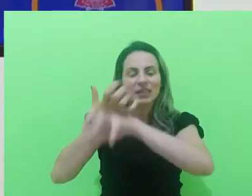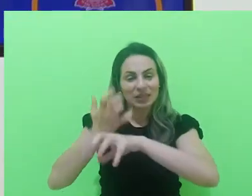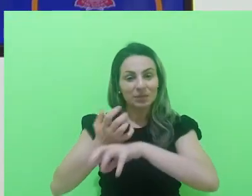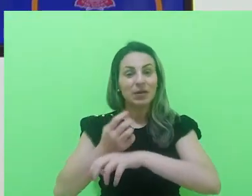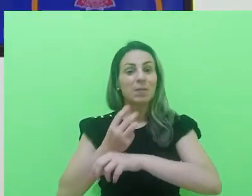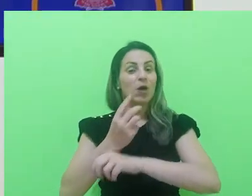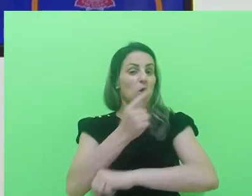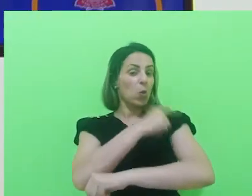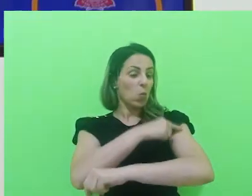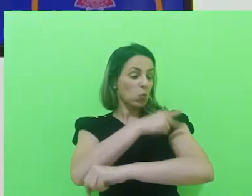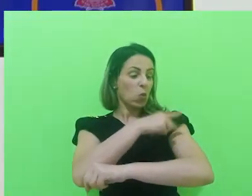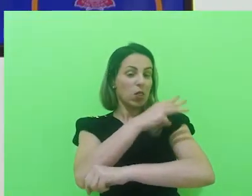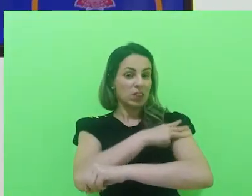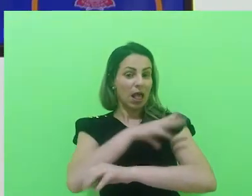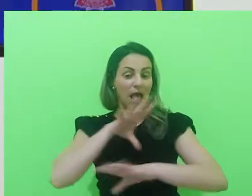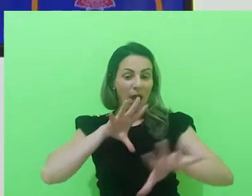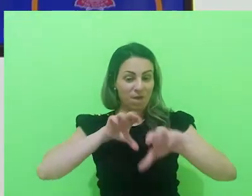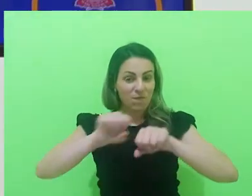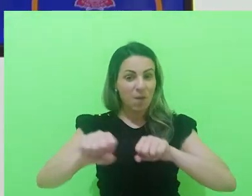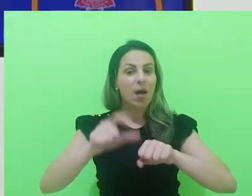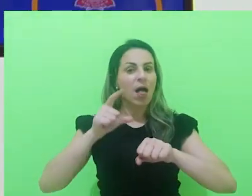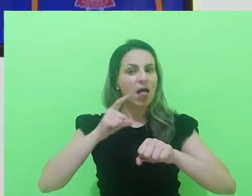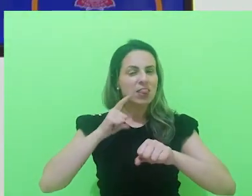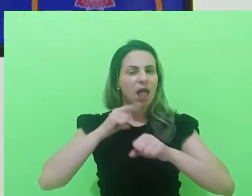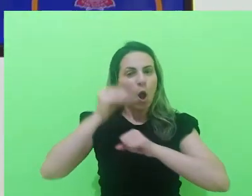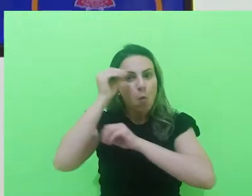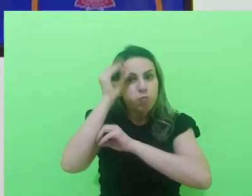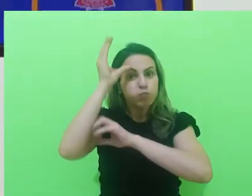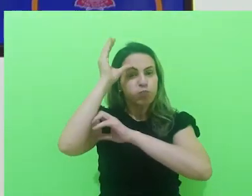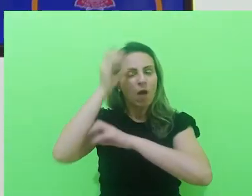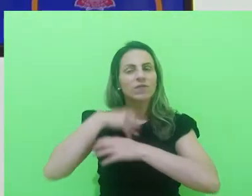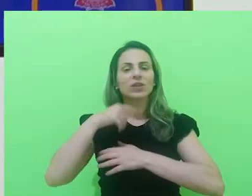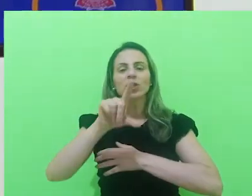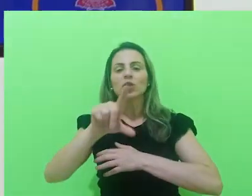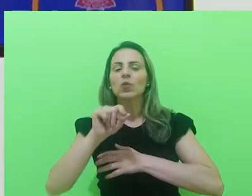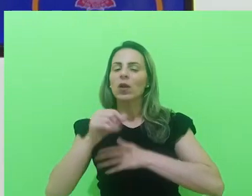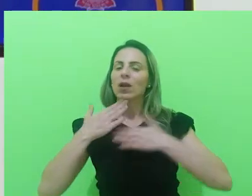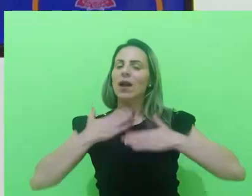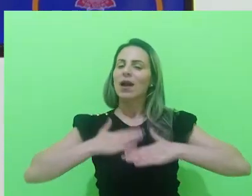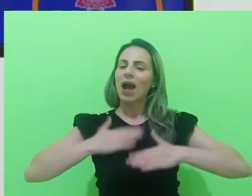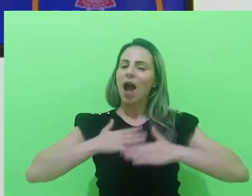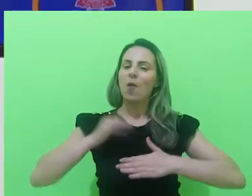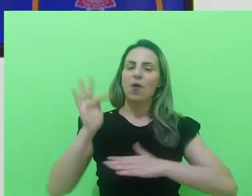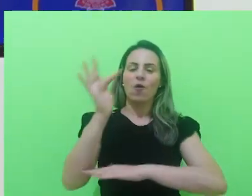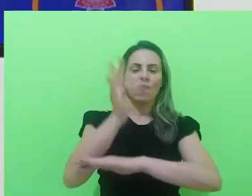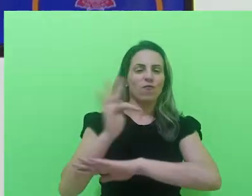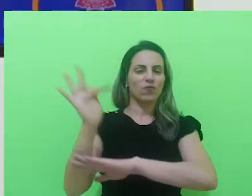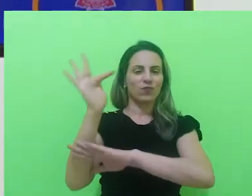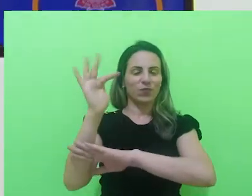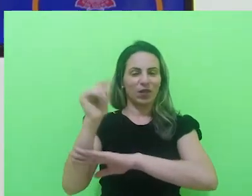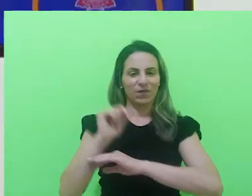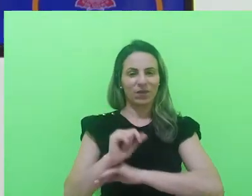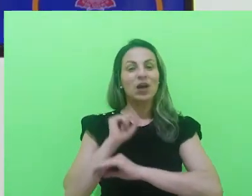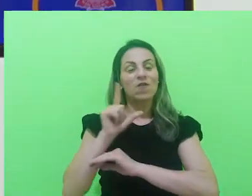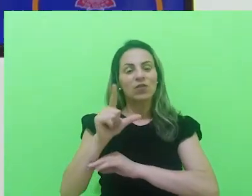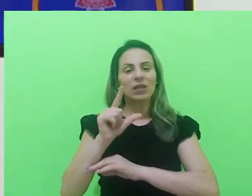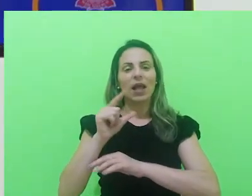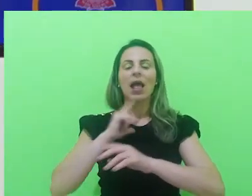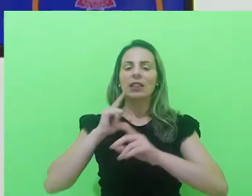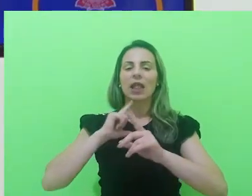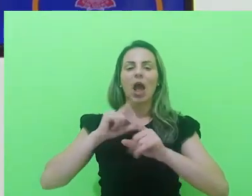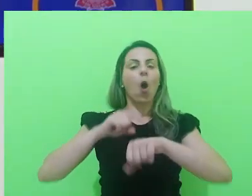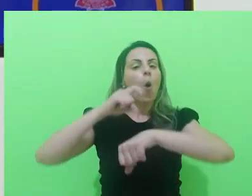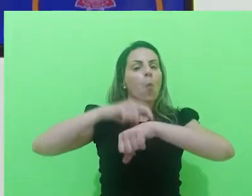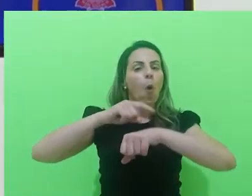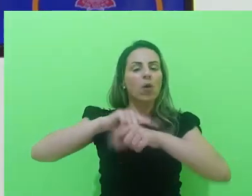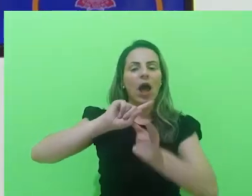dos três anos, você tenha uma bagagem que deixe tranquilo a sua escolha no futuro. Os itinerários poderão ser apresentados em contraturno ou não.